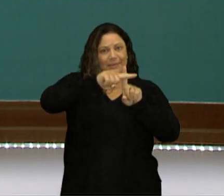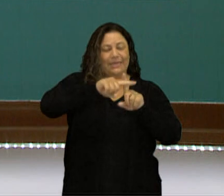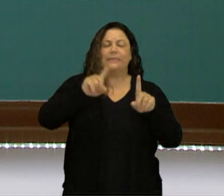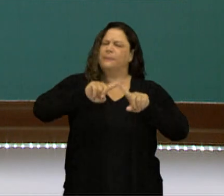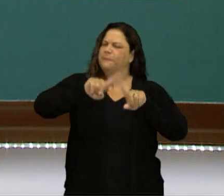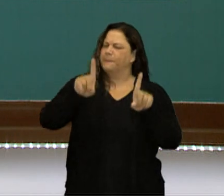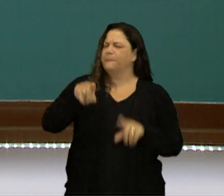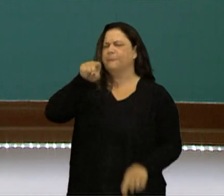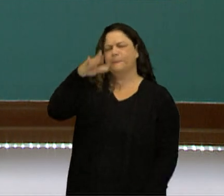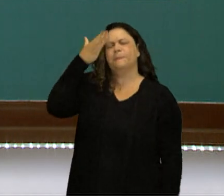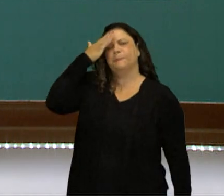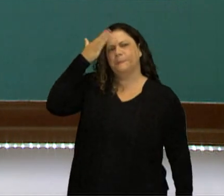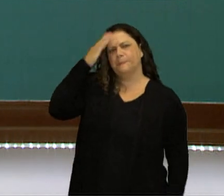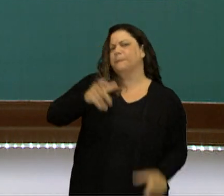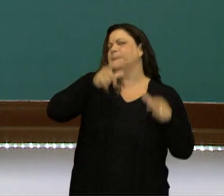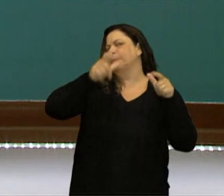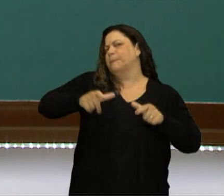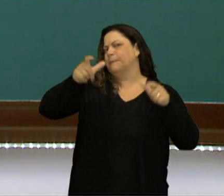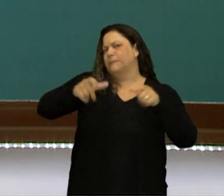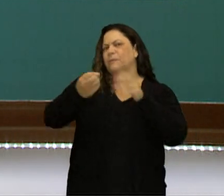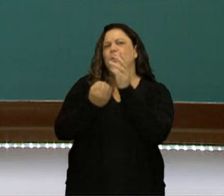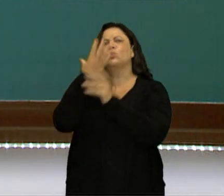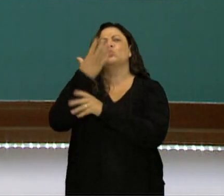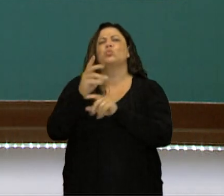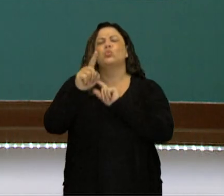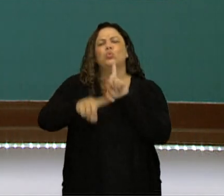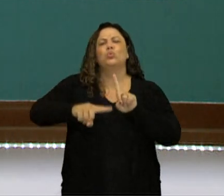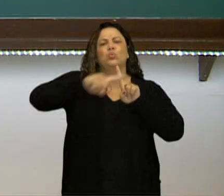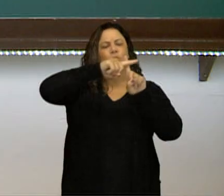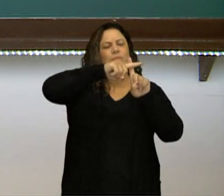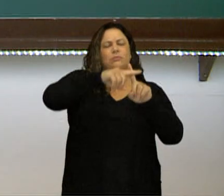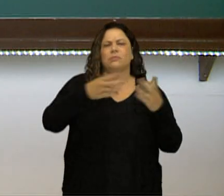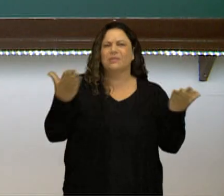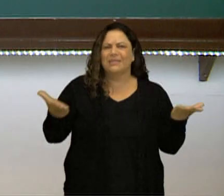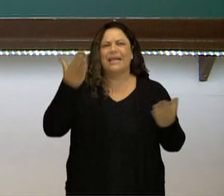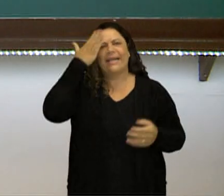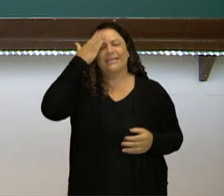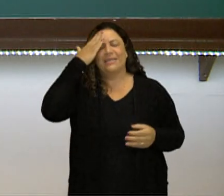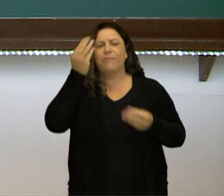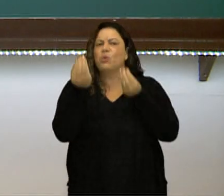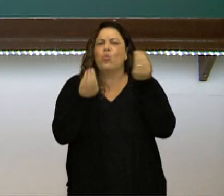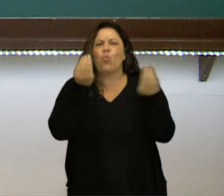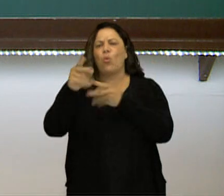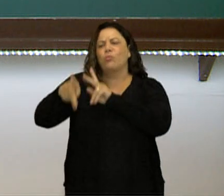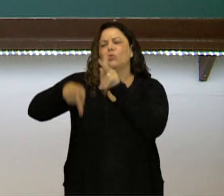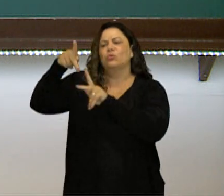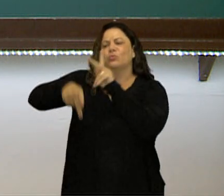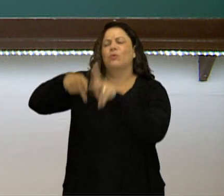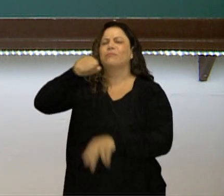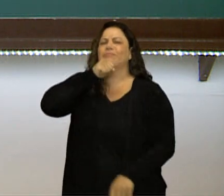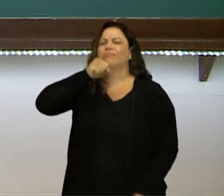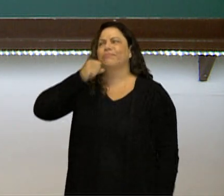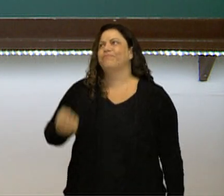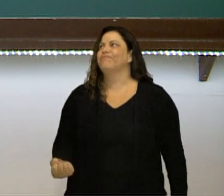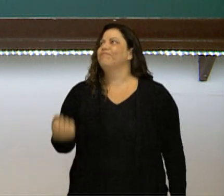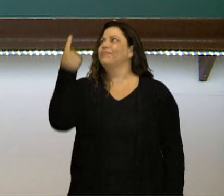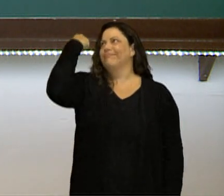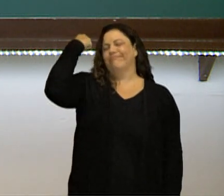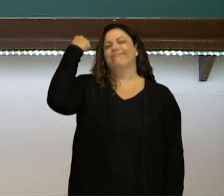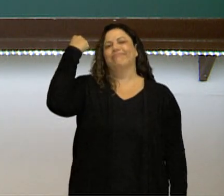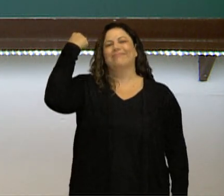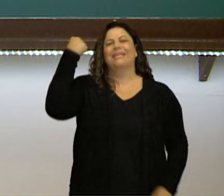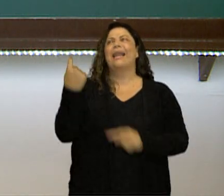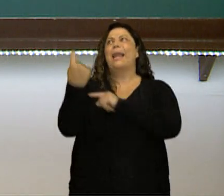onde que surgiu esse símbolo do mais? Sabe como os povos antigos faziam as contas de adição?